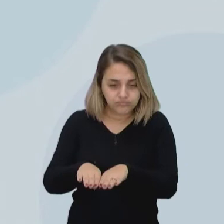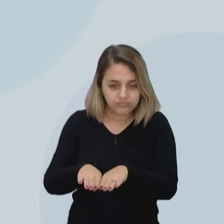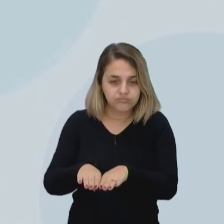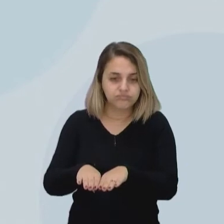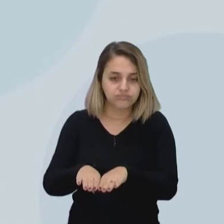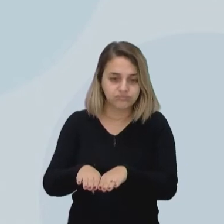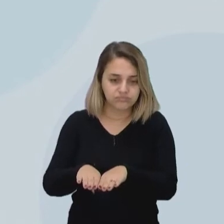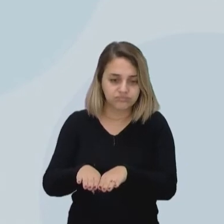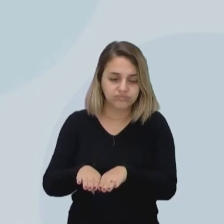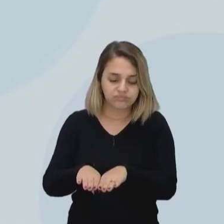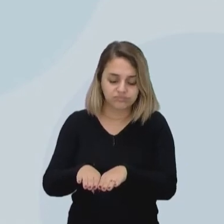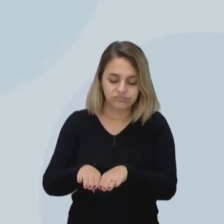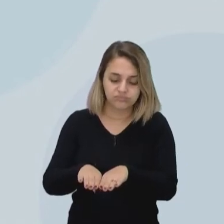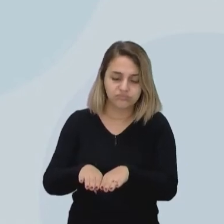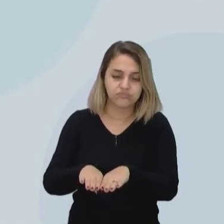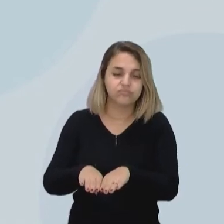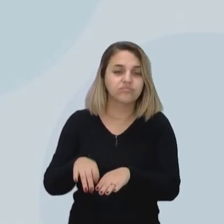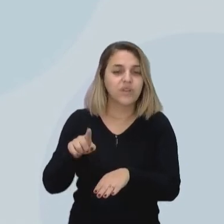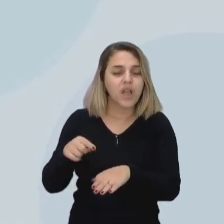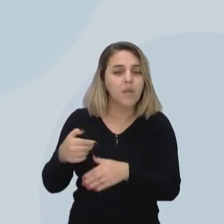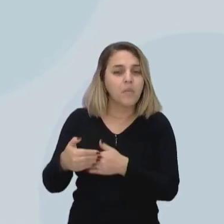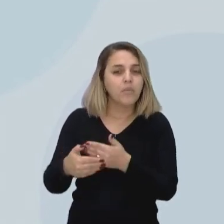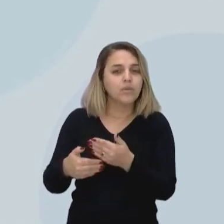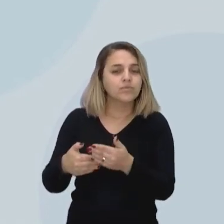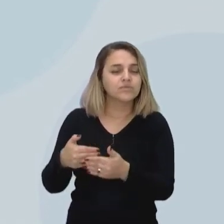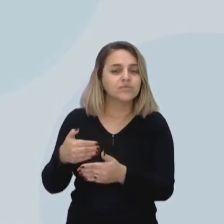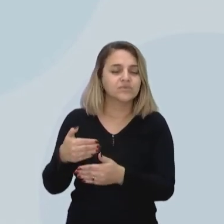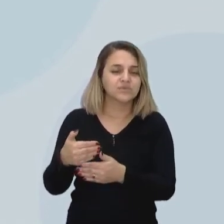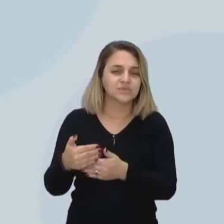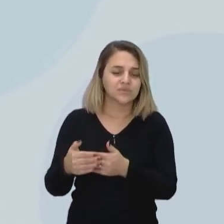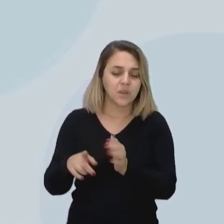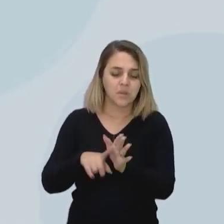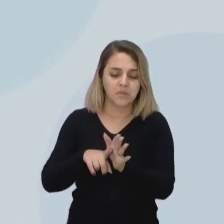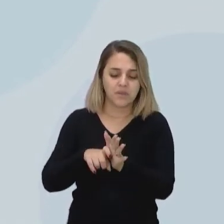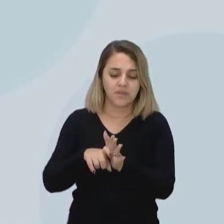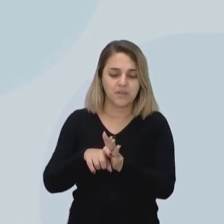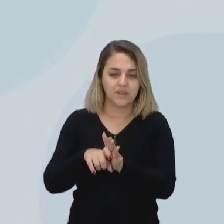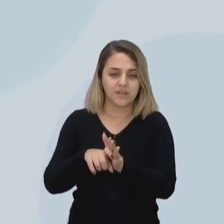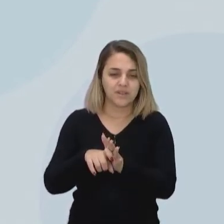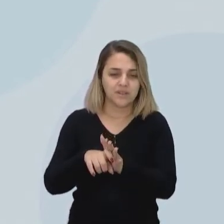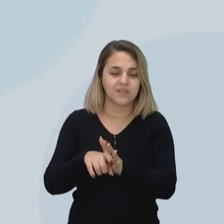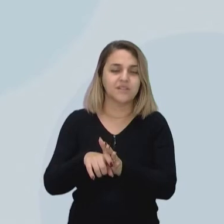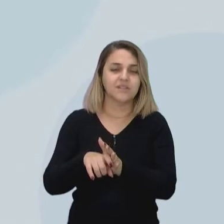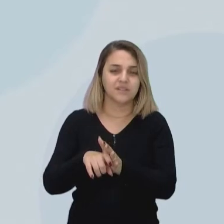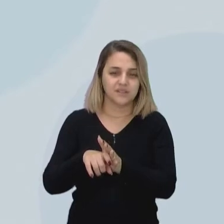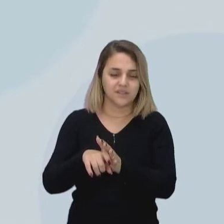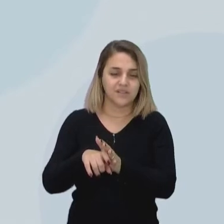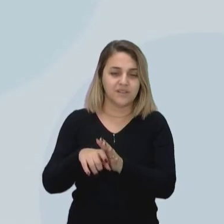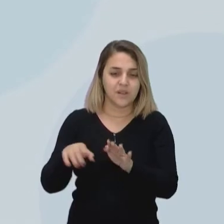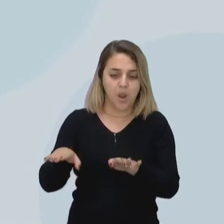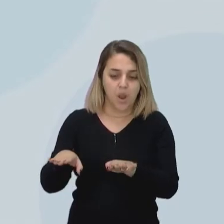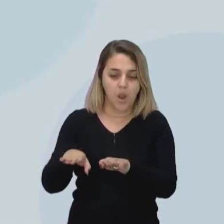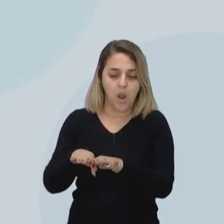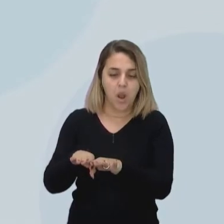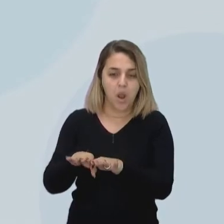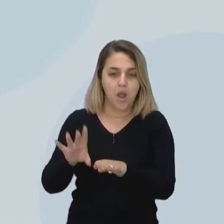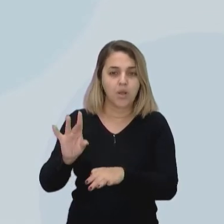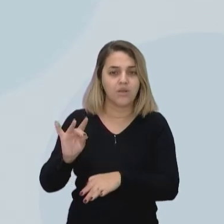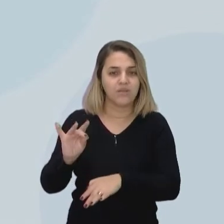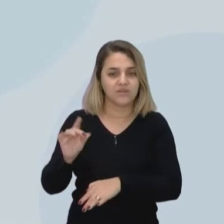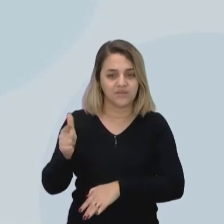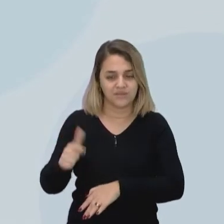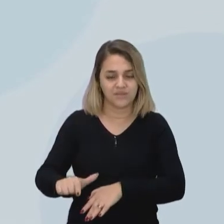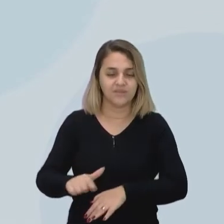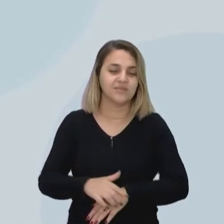dos processos de regeneração dessas bactérias, né. Então, as bactérias desse grupo